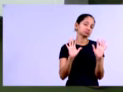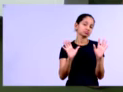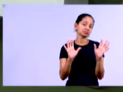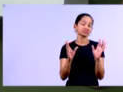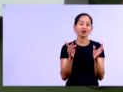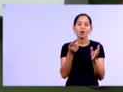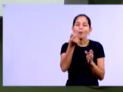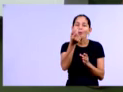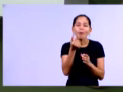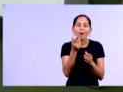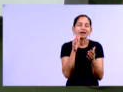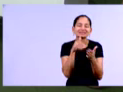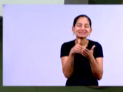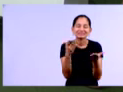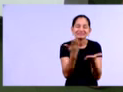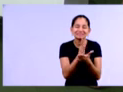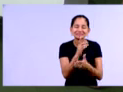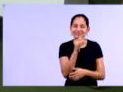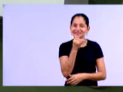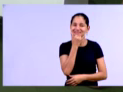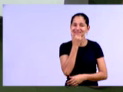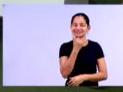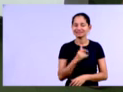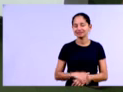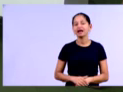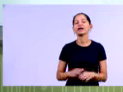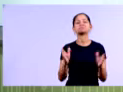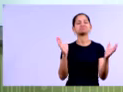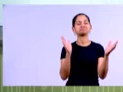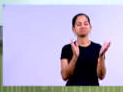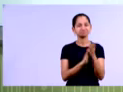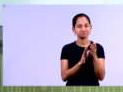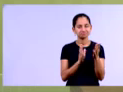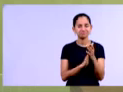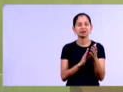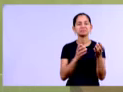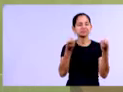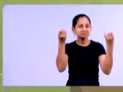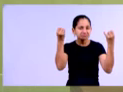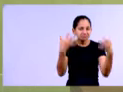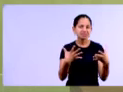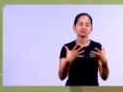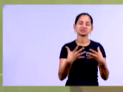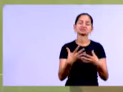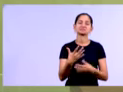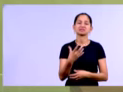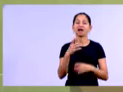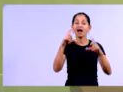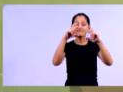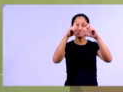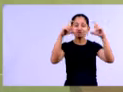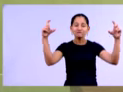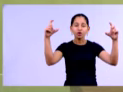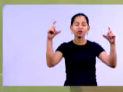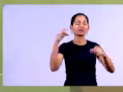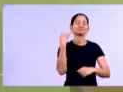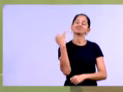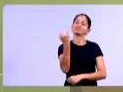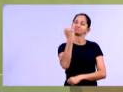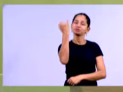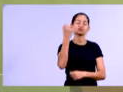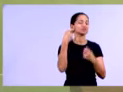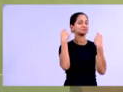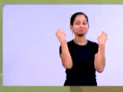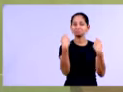aula já está na nossa reta final. Parabéns, professor Kenney, pela explicação. Realmente, essa fórmula, ela é muito importante e